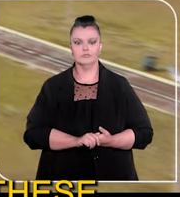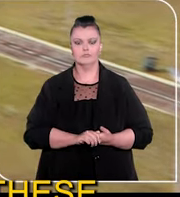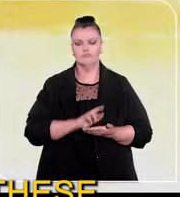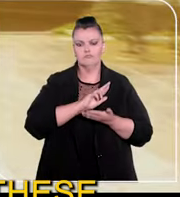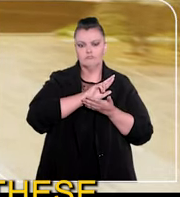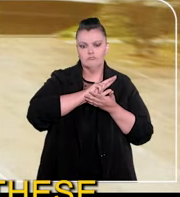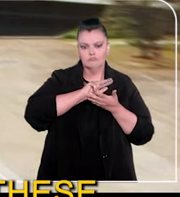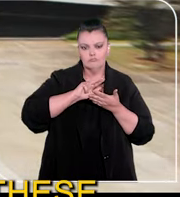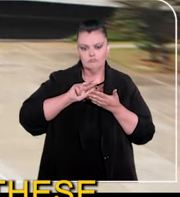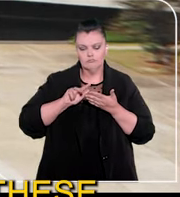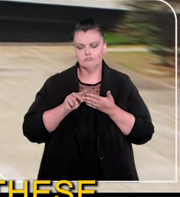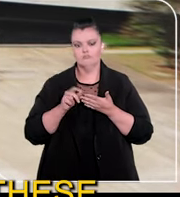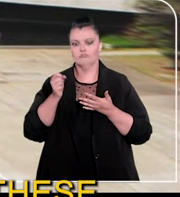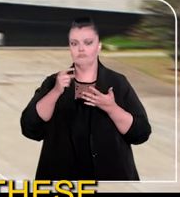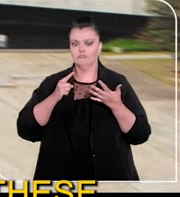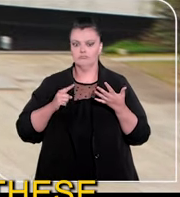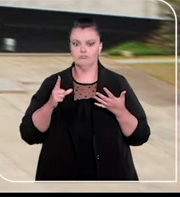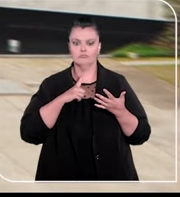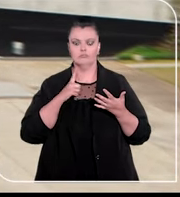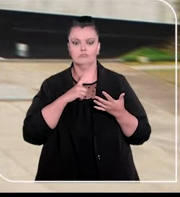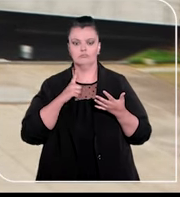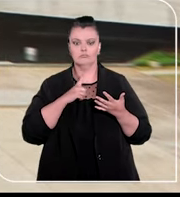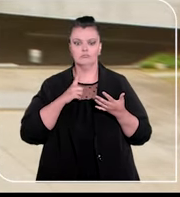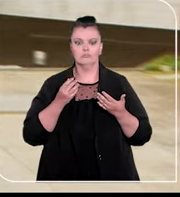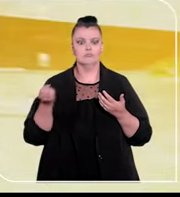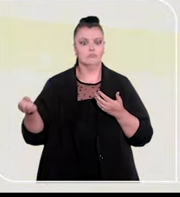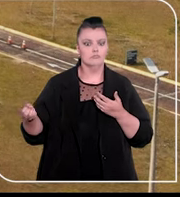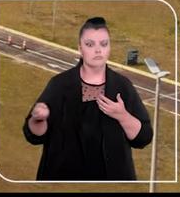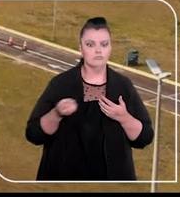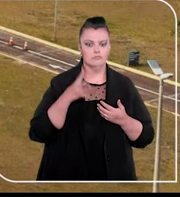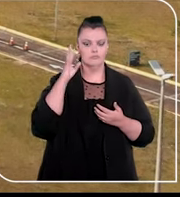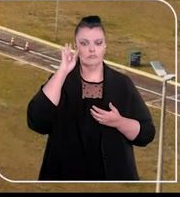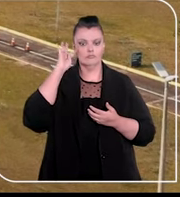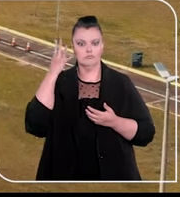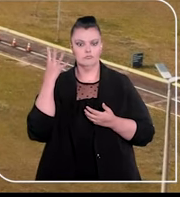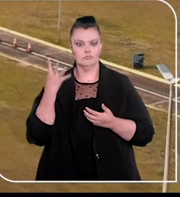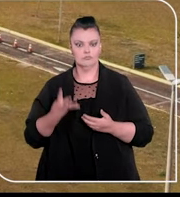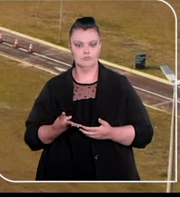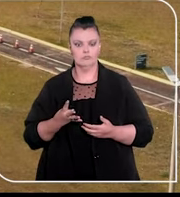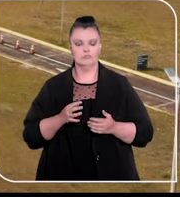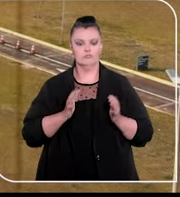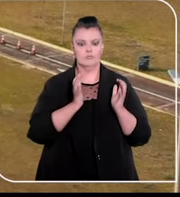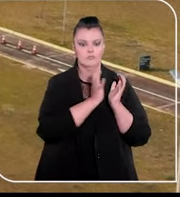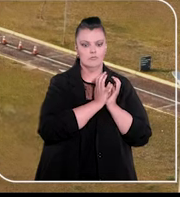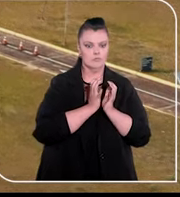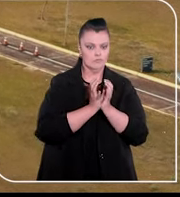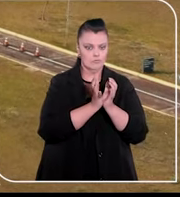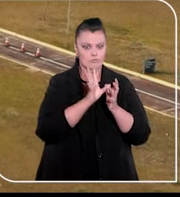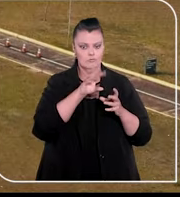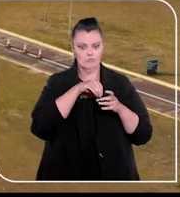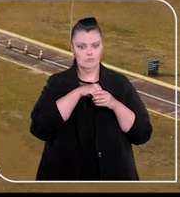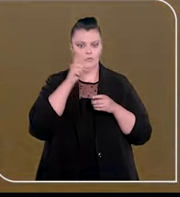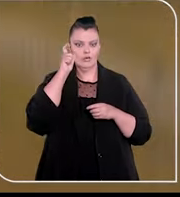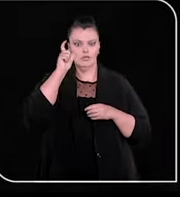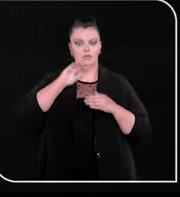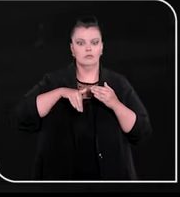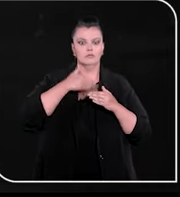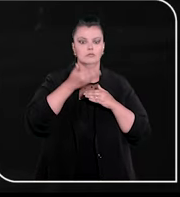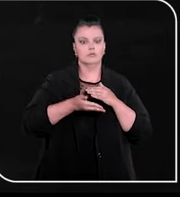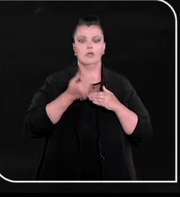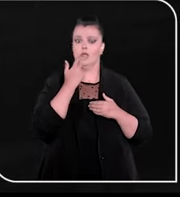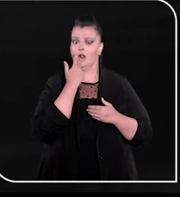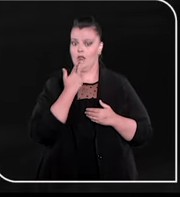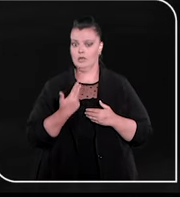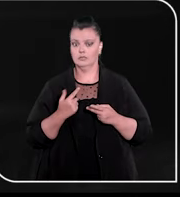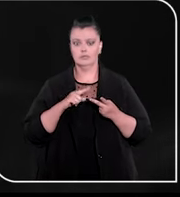benefícios, o Superior Tribunal de Justiça passou a disponibilizar decisões da Corte sobre temas de interesse internacional em